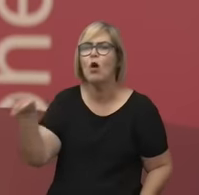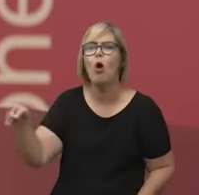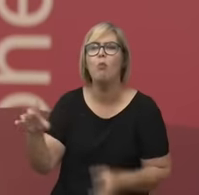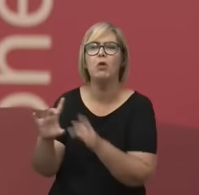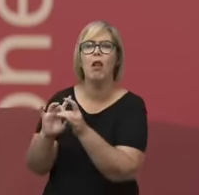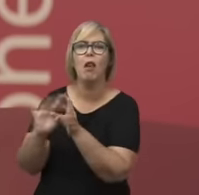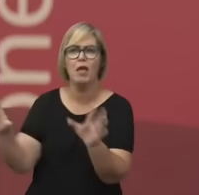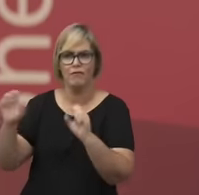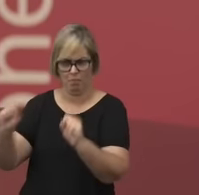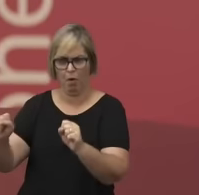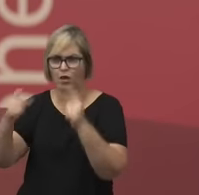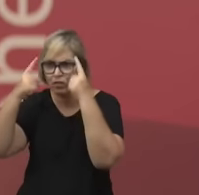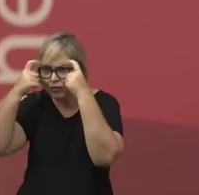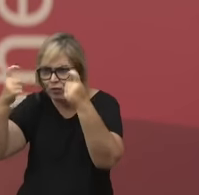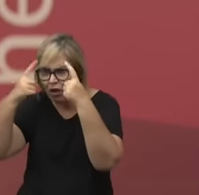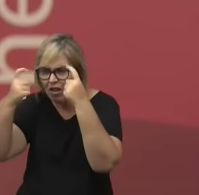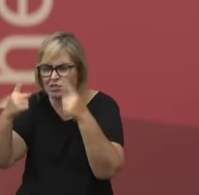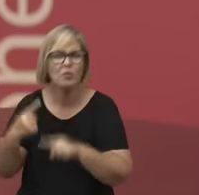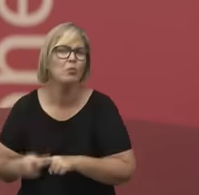outra coisa que não o que ele é?